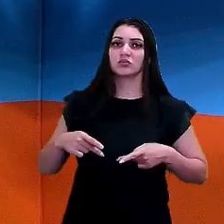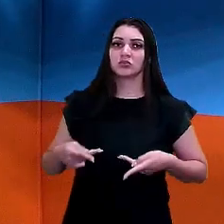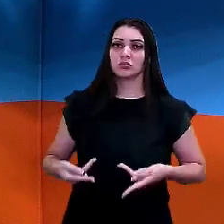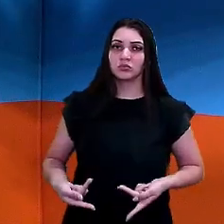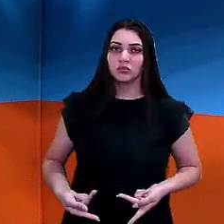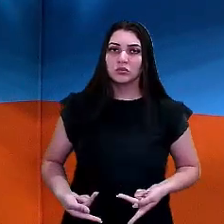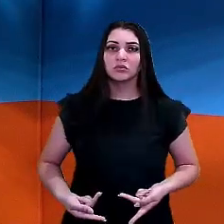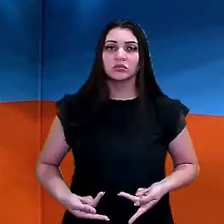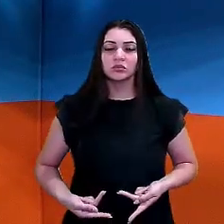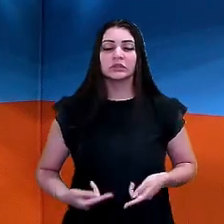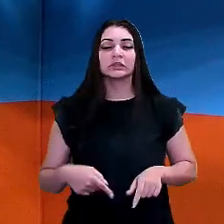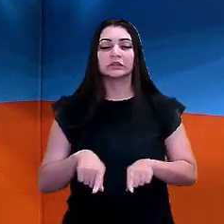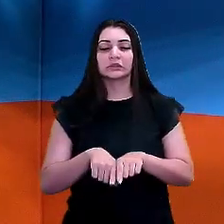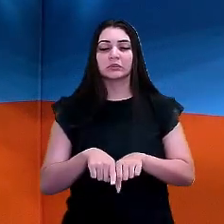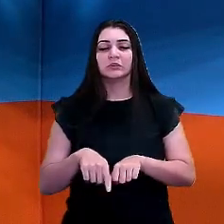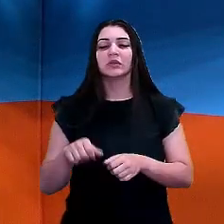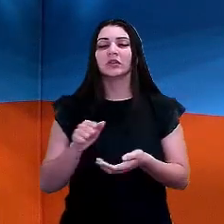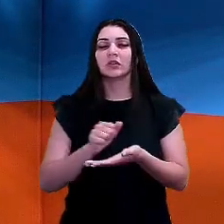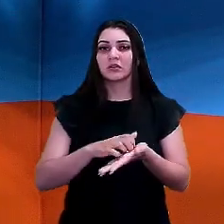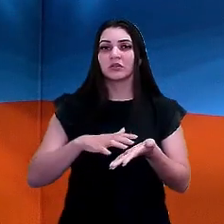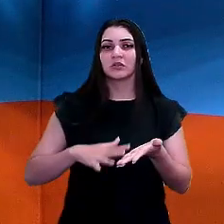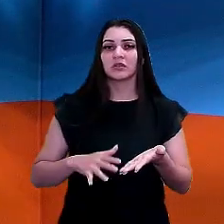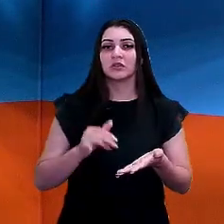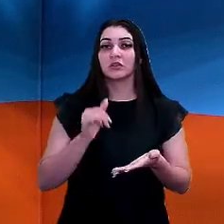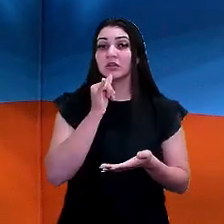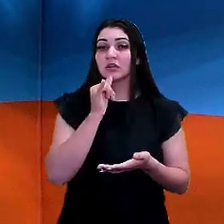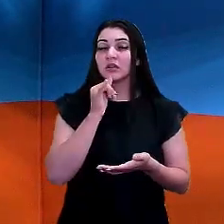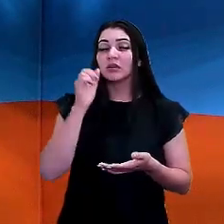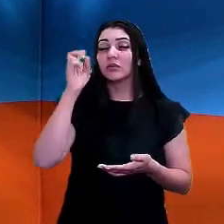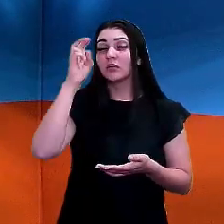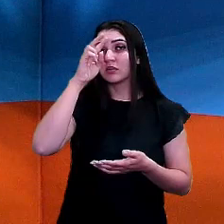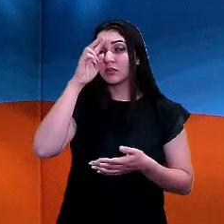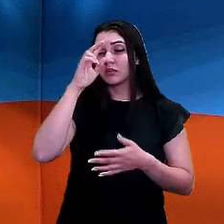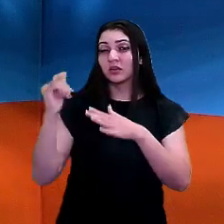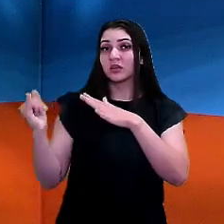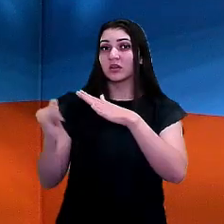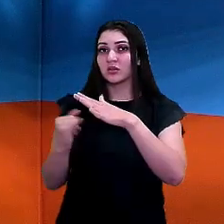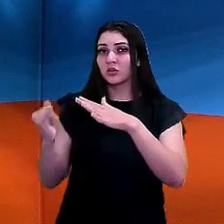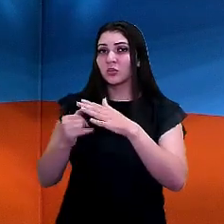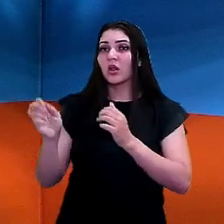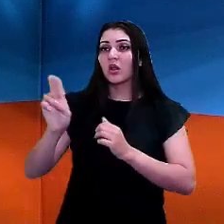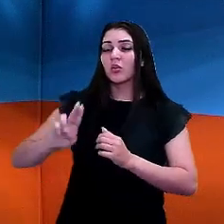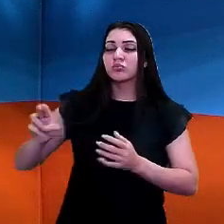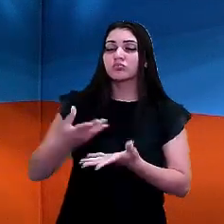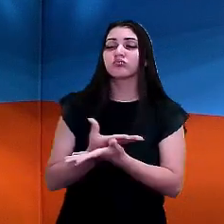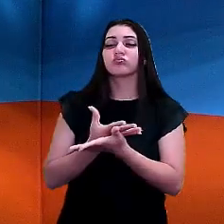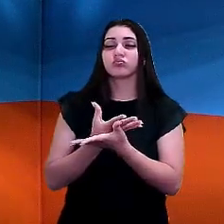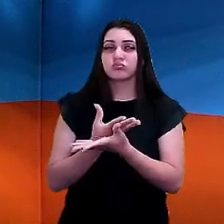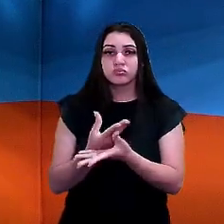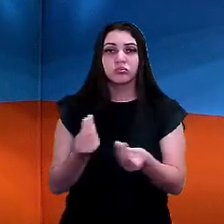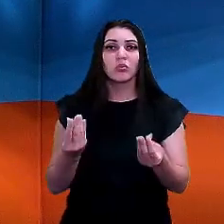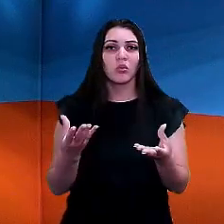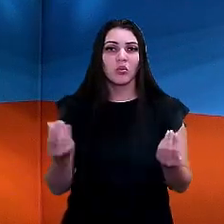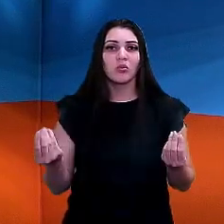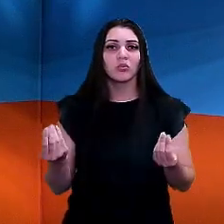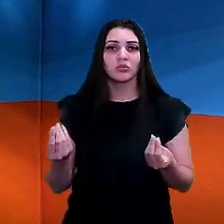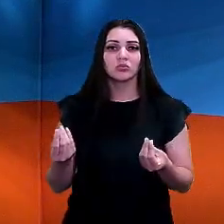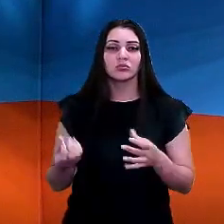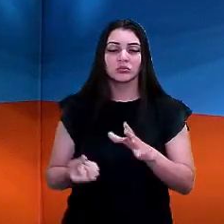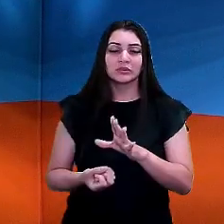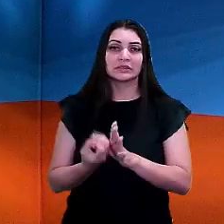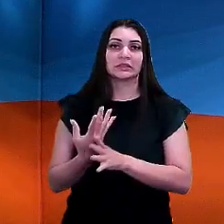as práticas atividades lembrando que a indústria ela gasta muito muito mesmo para na produção de alimentos e